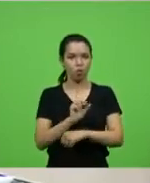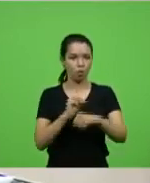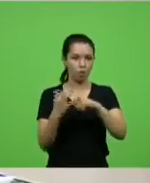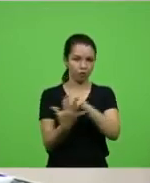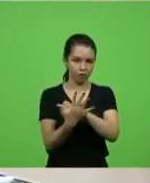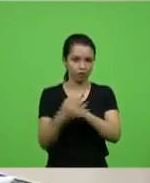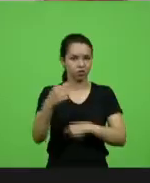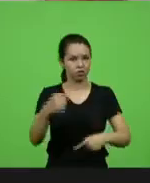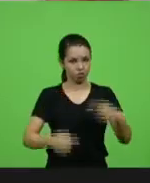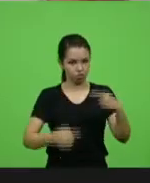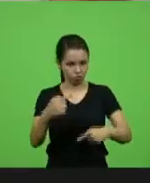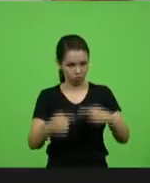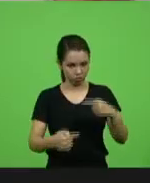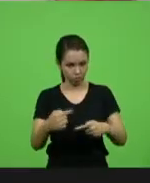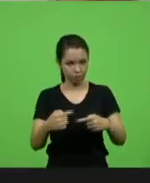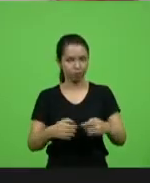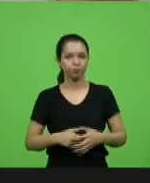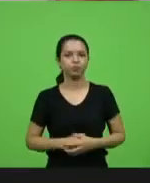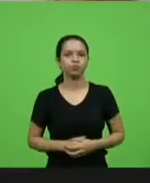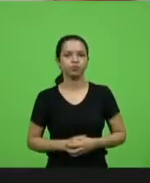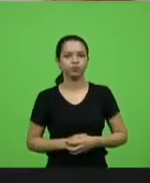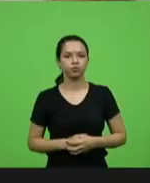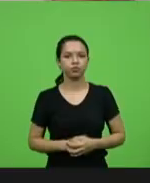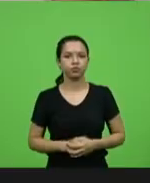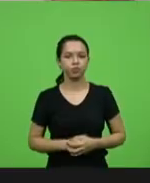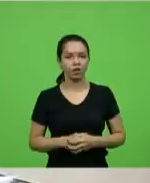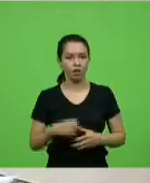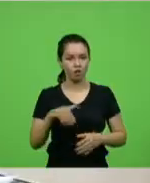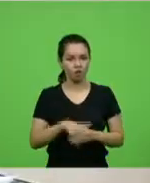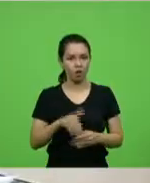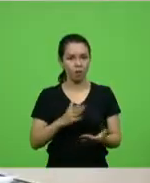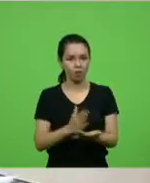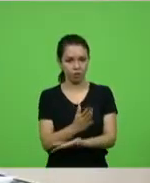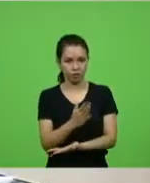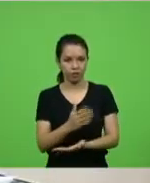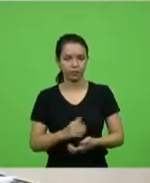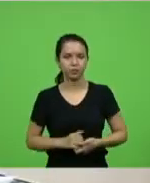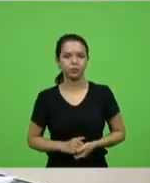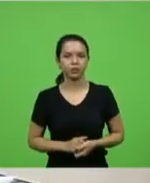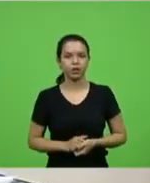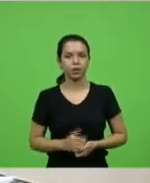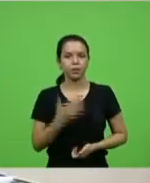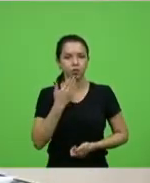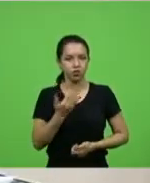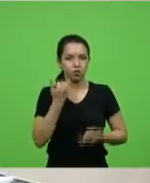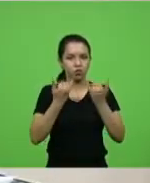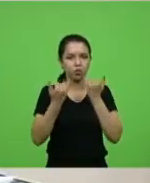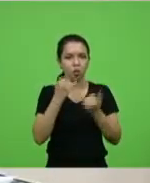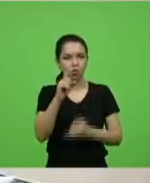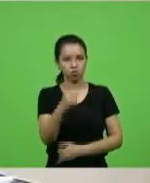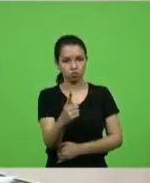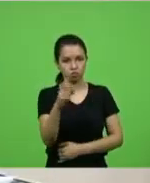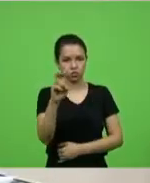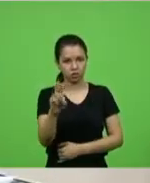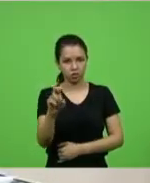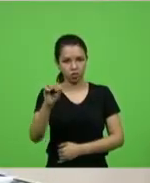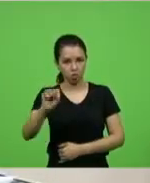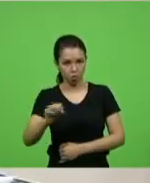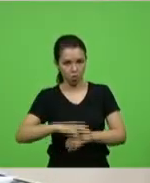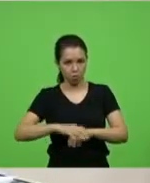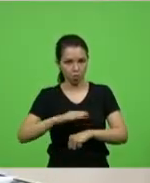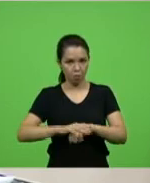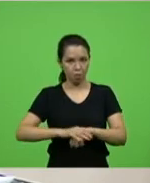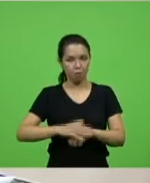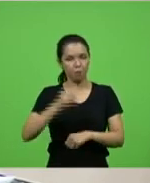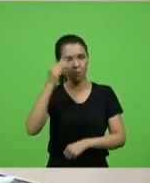Em discussão. Em votação. Aprovado. Pedido de informação 158. Deputado